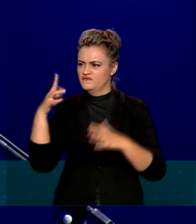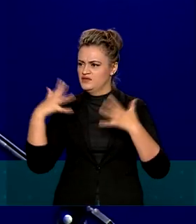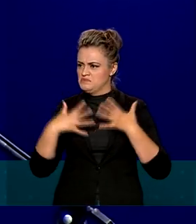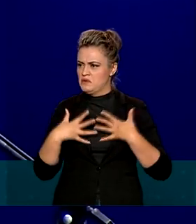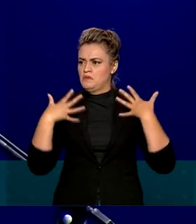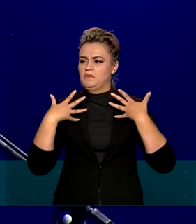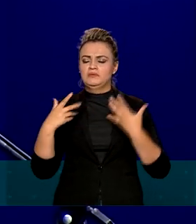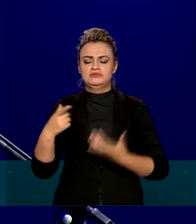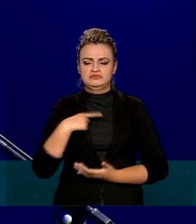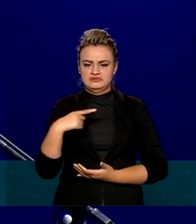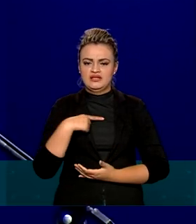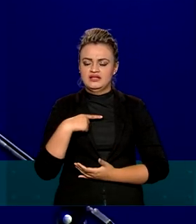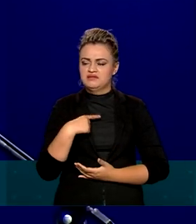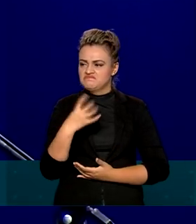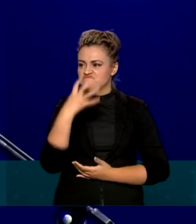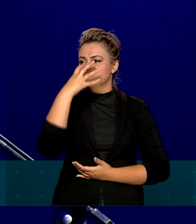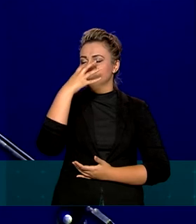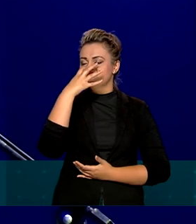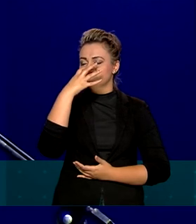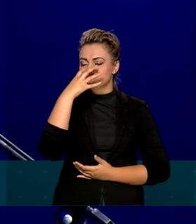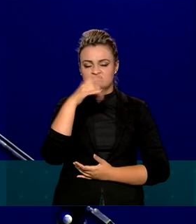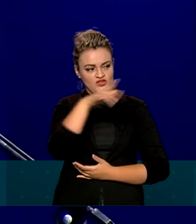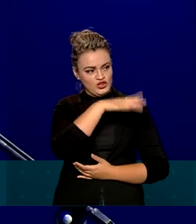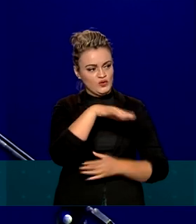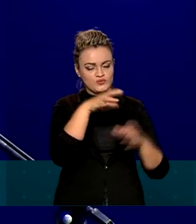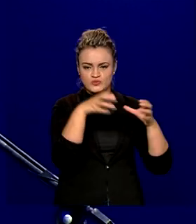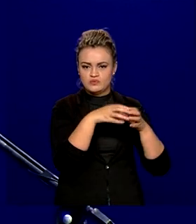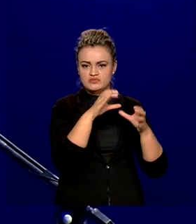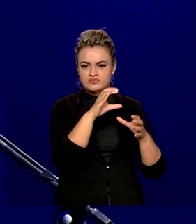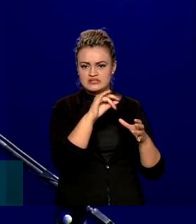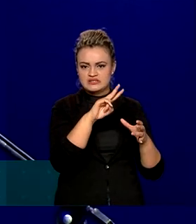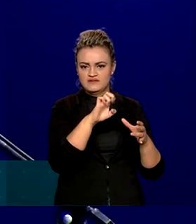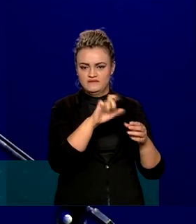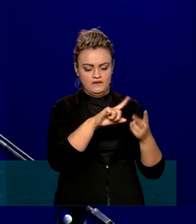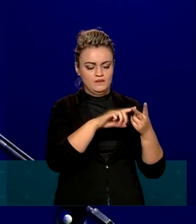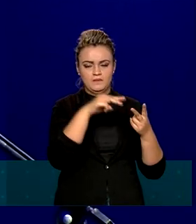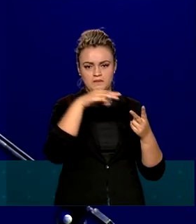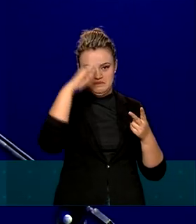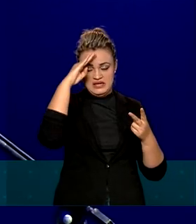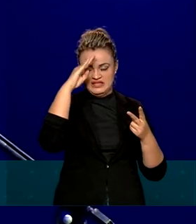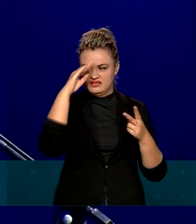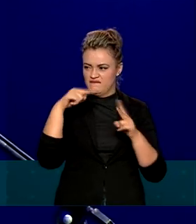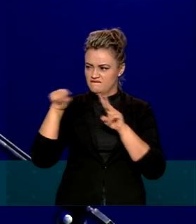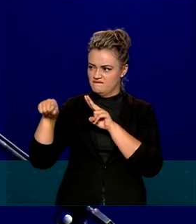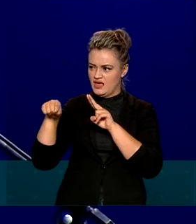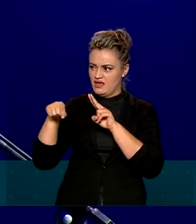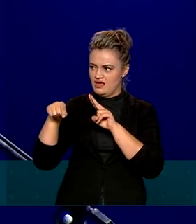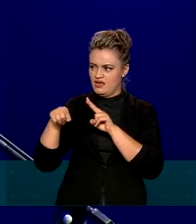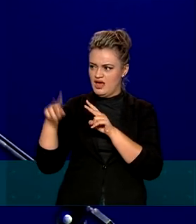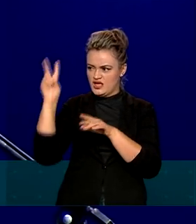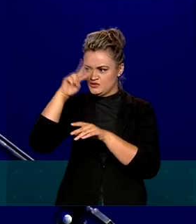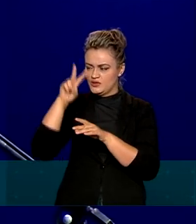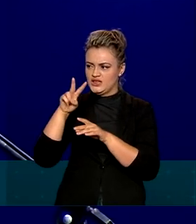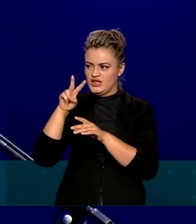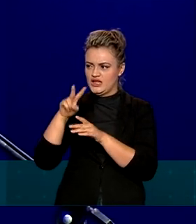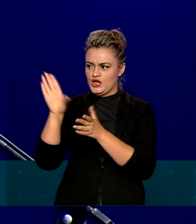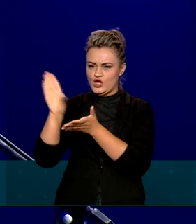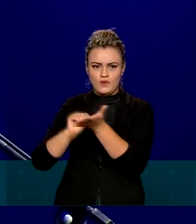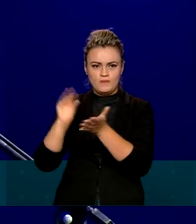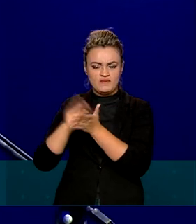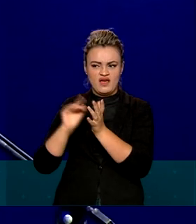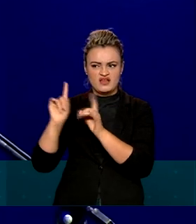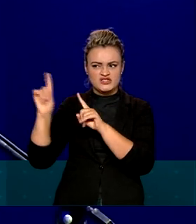nossa gente e inspira civis e militares com sua história de vida e capacidade de criar soluções para